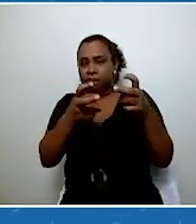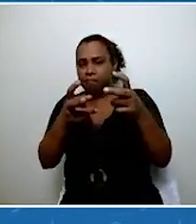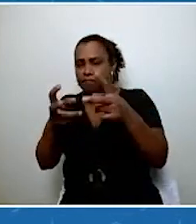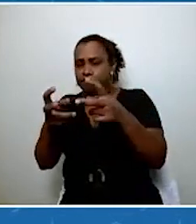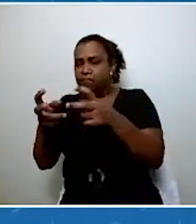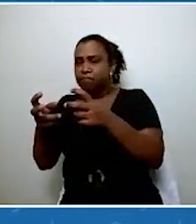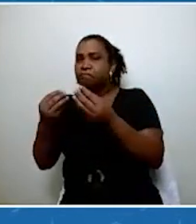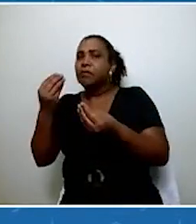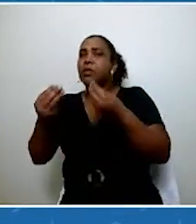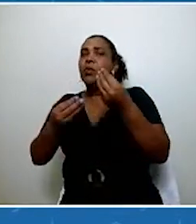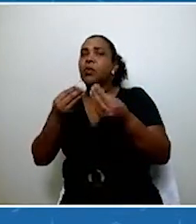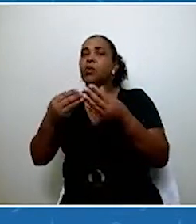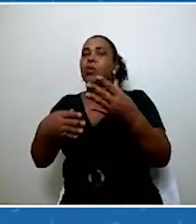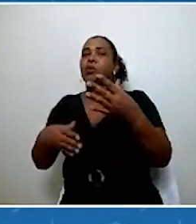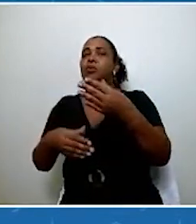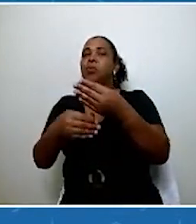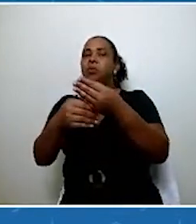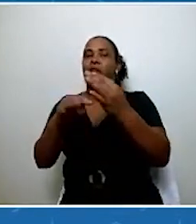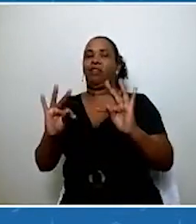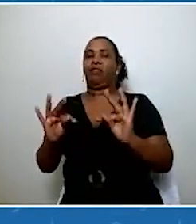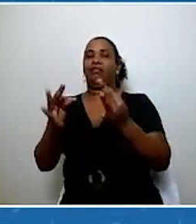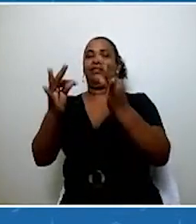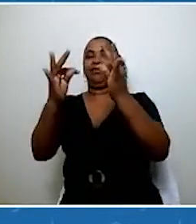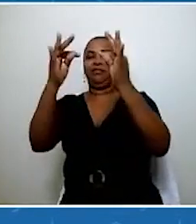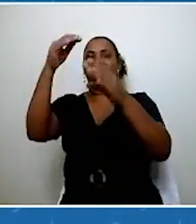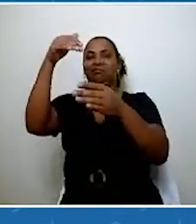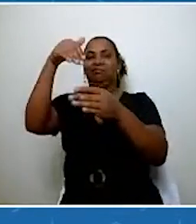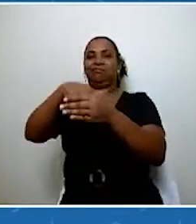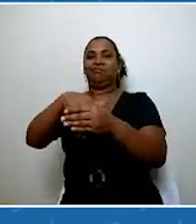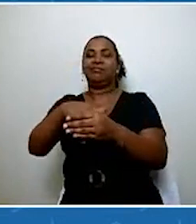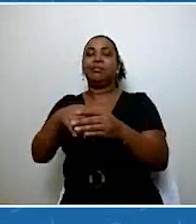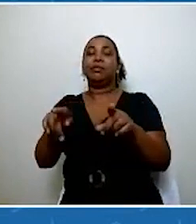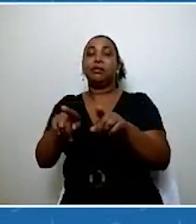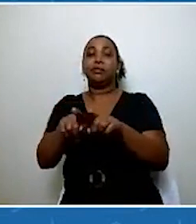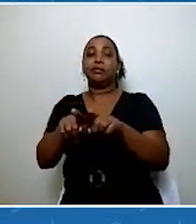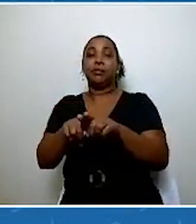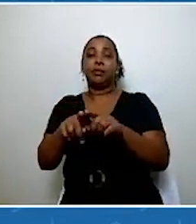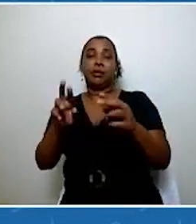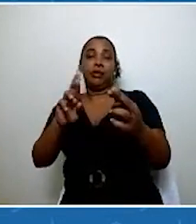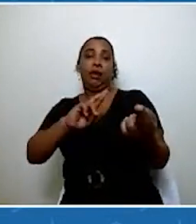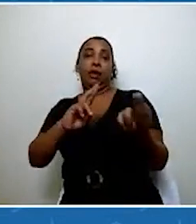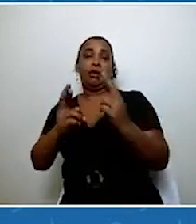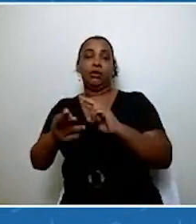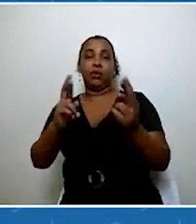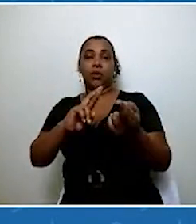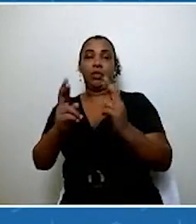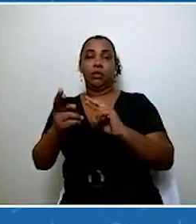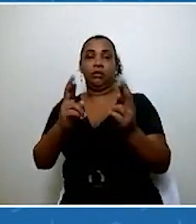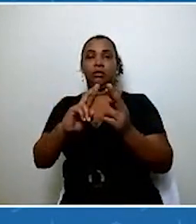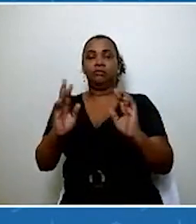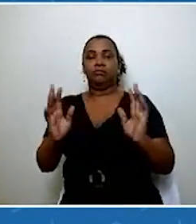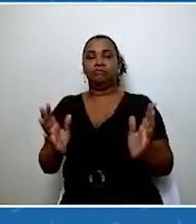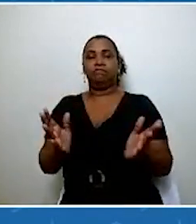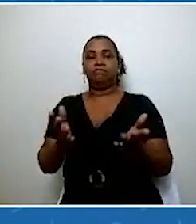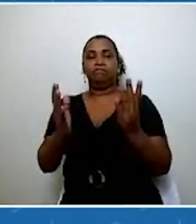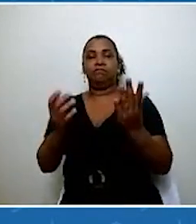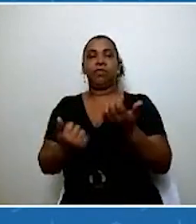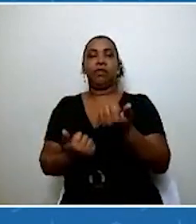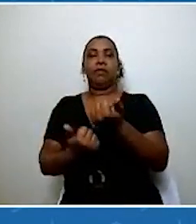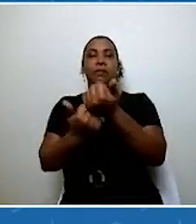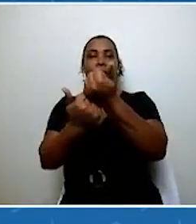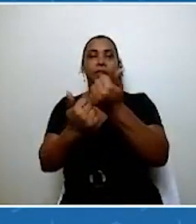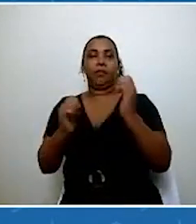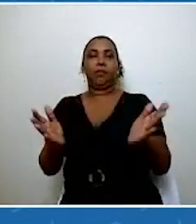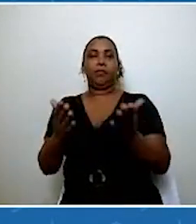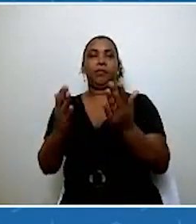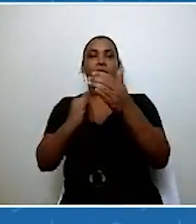tecnologia, né, e podendo se relacionar com as iniciativas que estão sendo promovidas pelas instituições aqui no estado